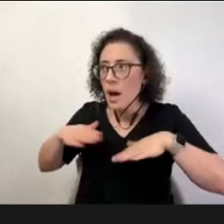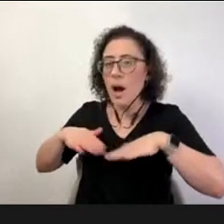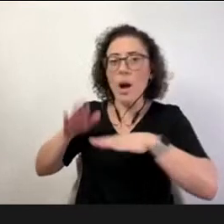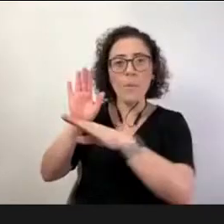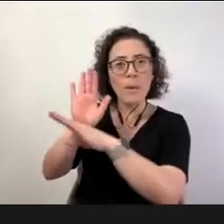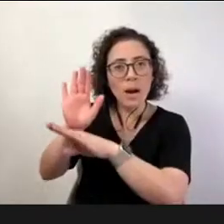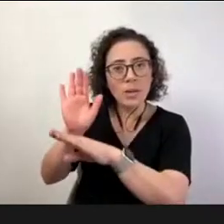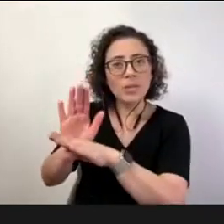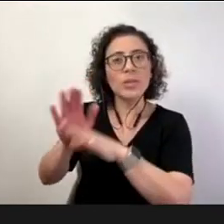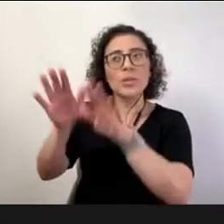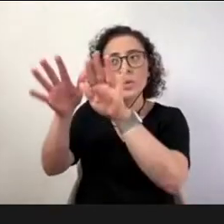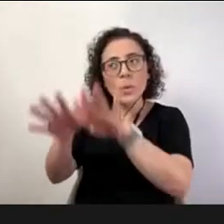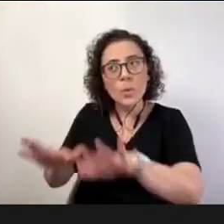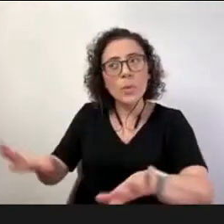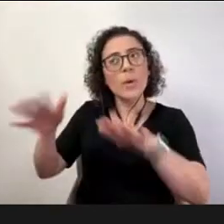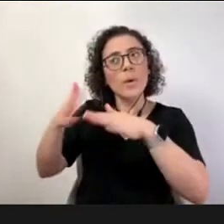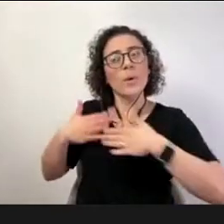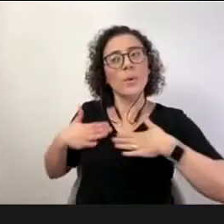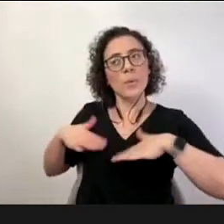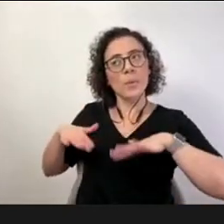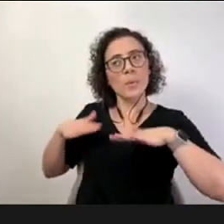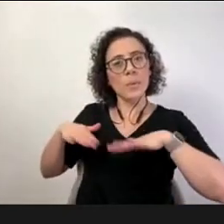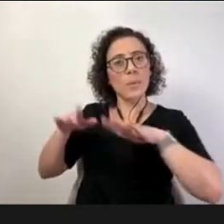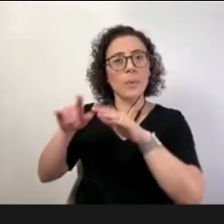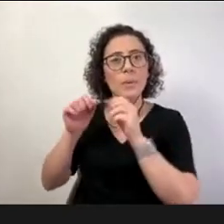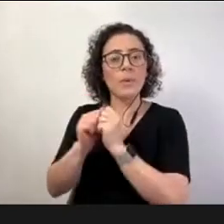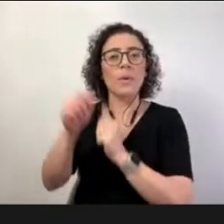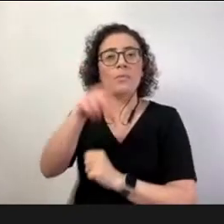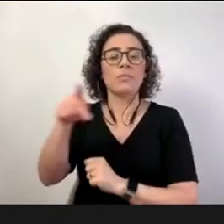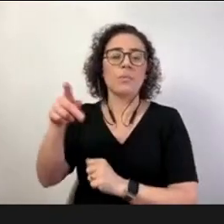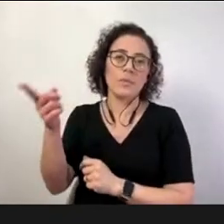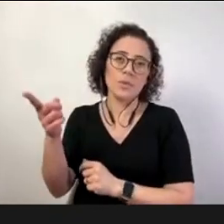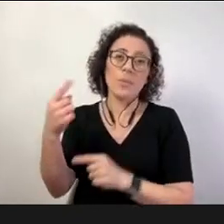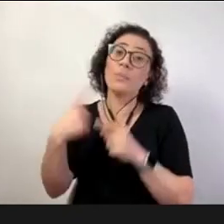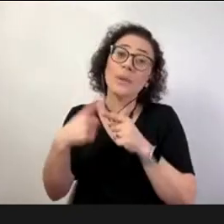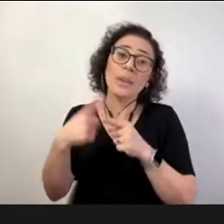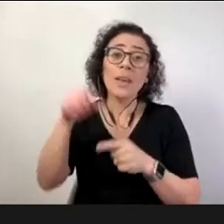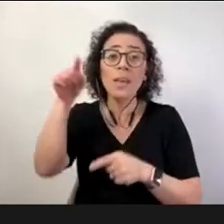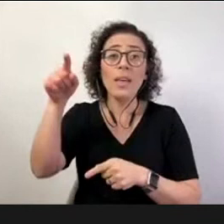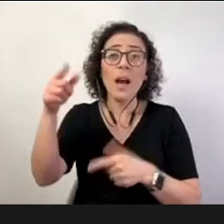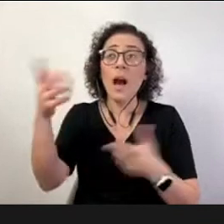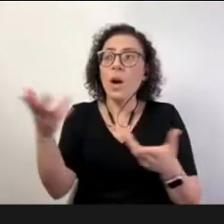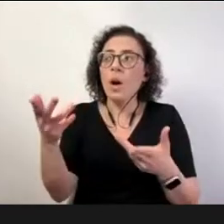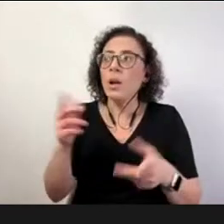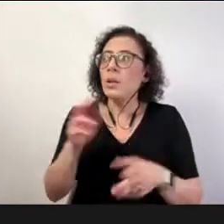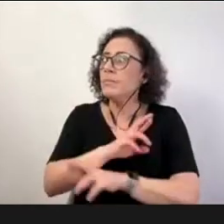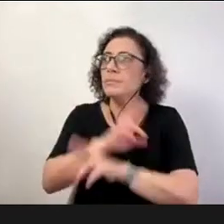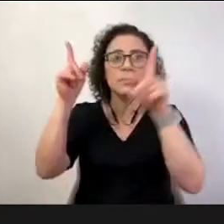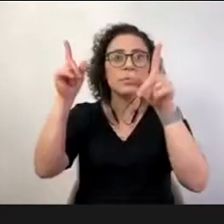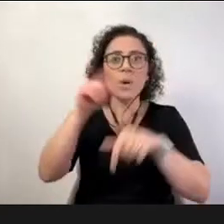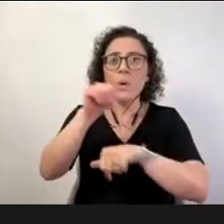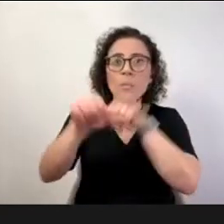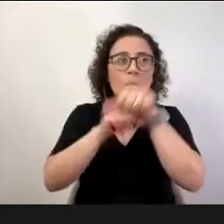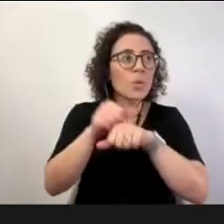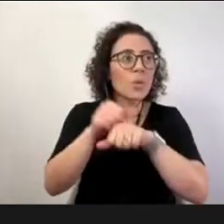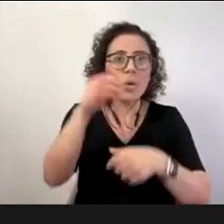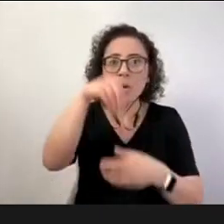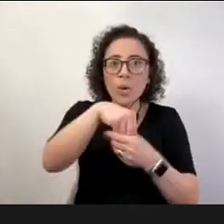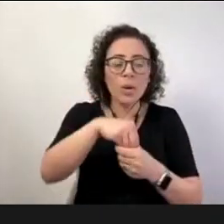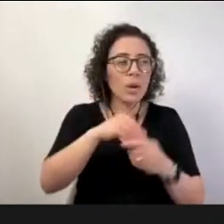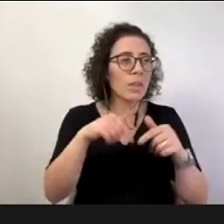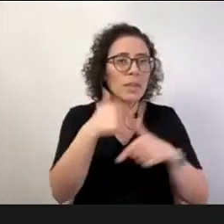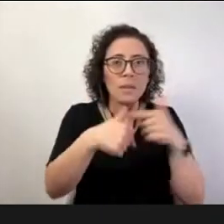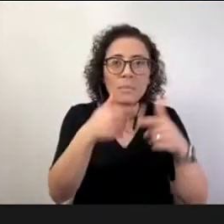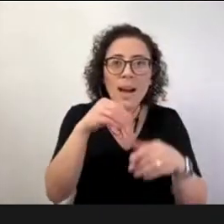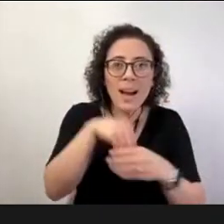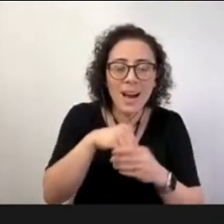porque muitas pessoas tiveram ali desafios não só tecnológicos mas familiares ergonômicos né e